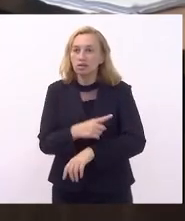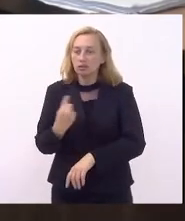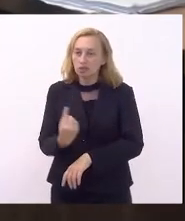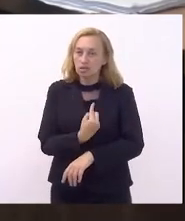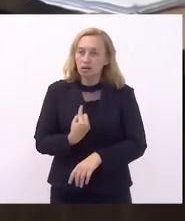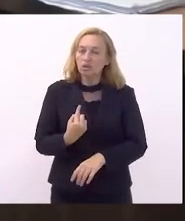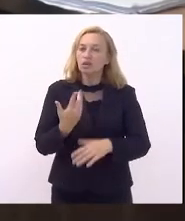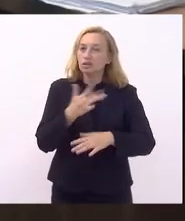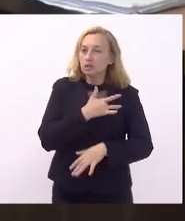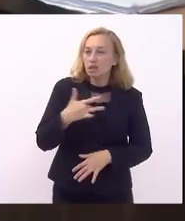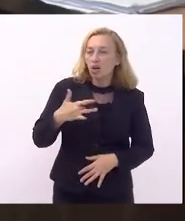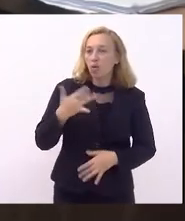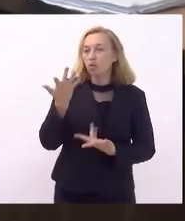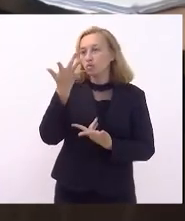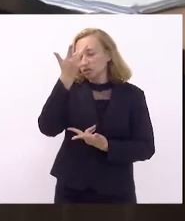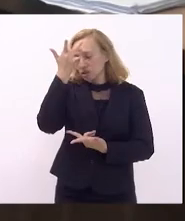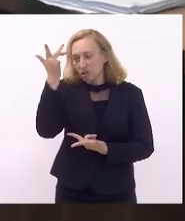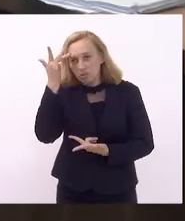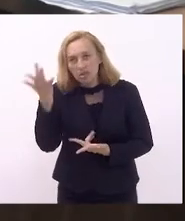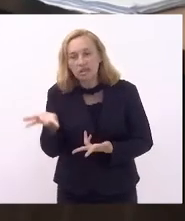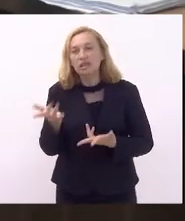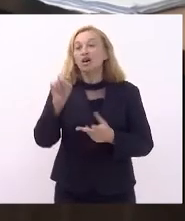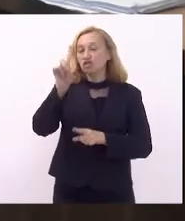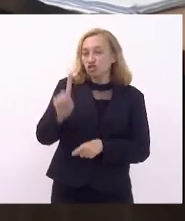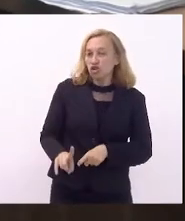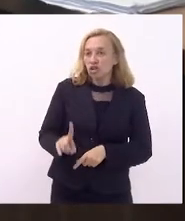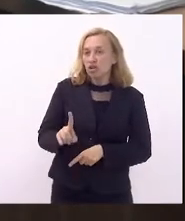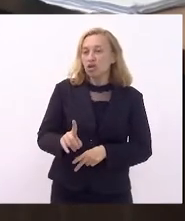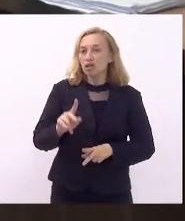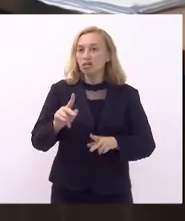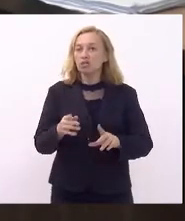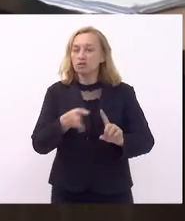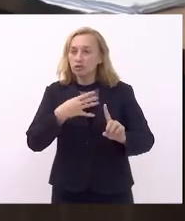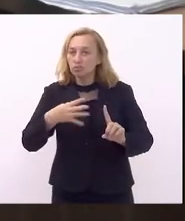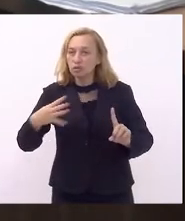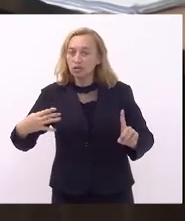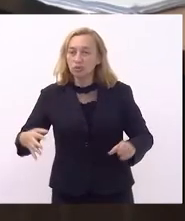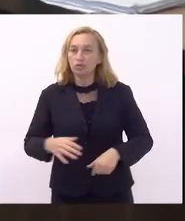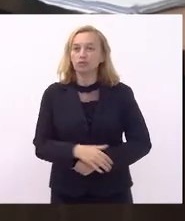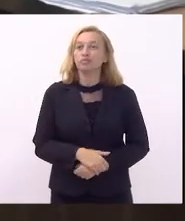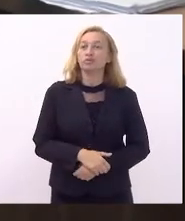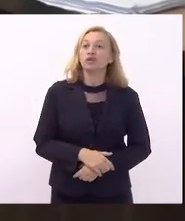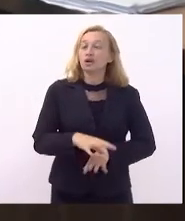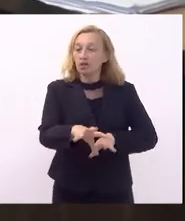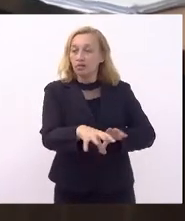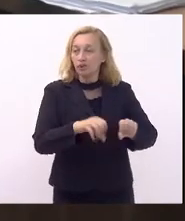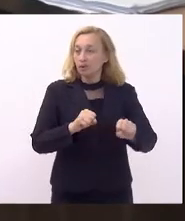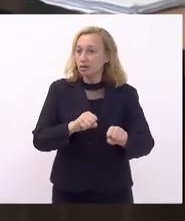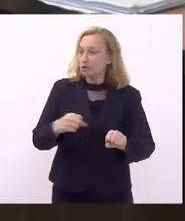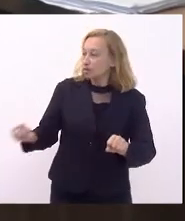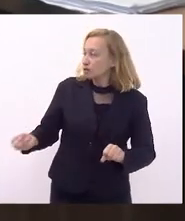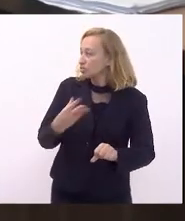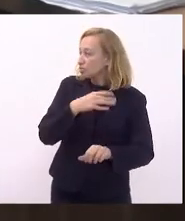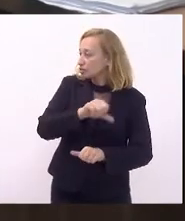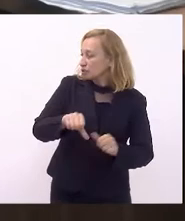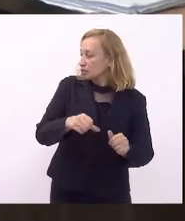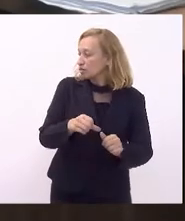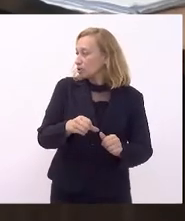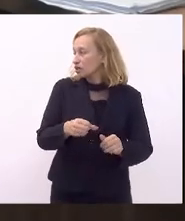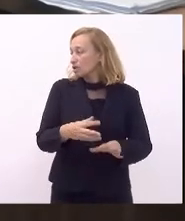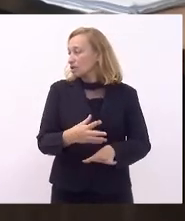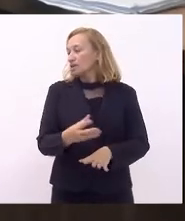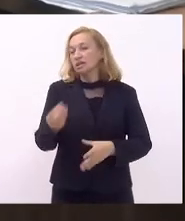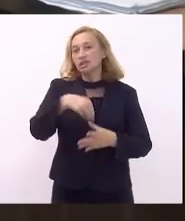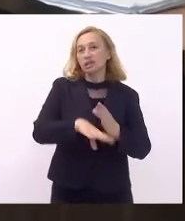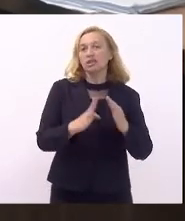como saúde mental, direito da população LGBTQIA+, formações e novos programas nas escolas,